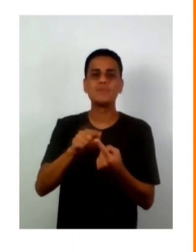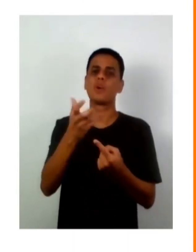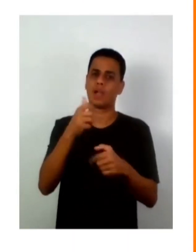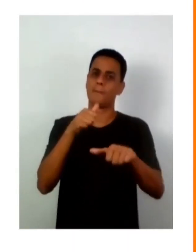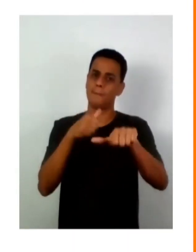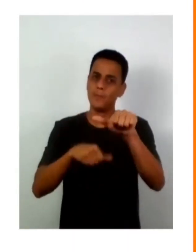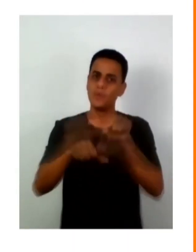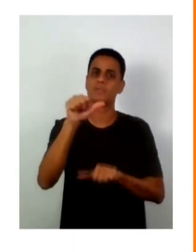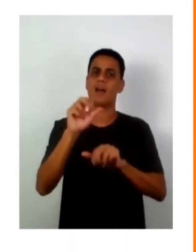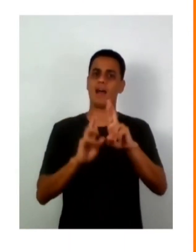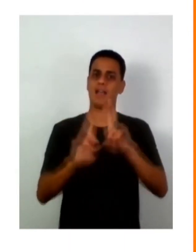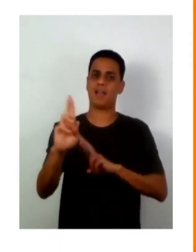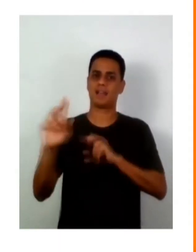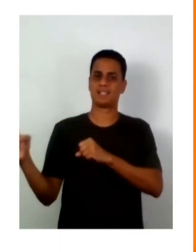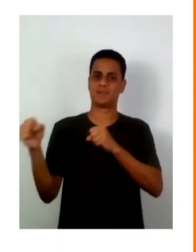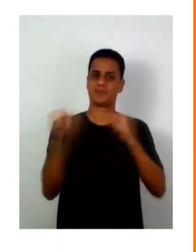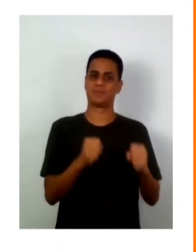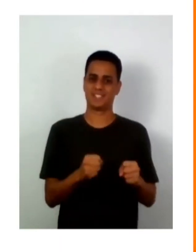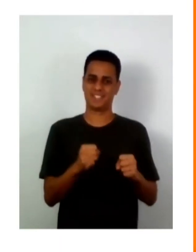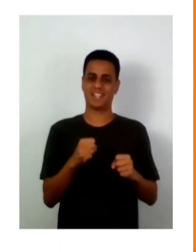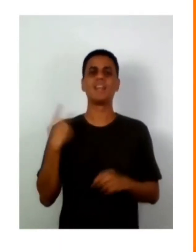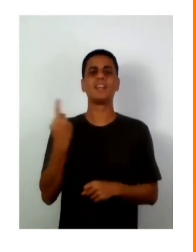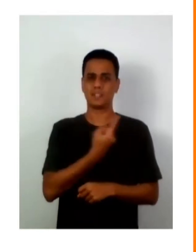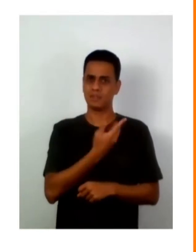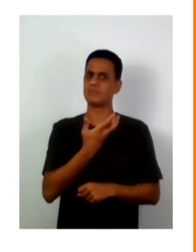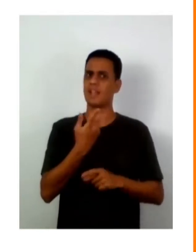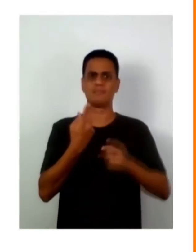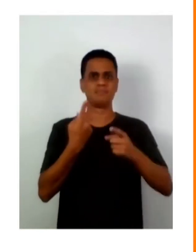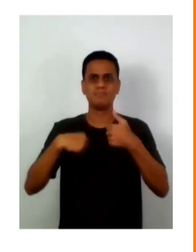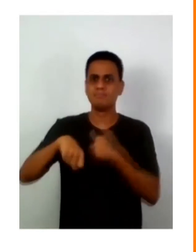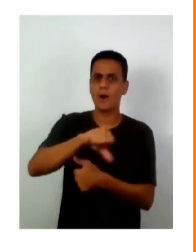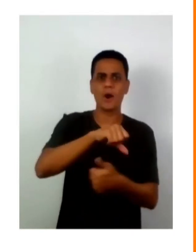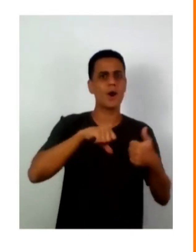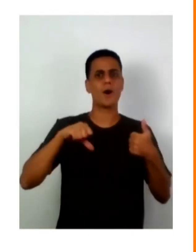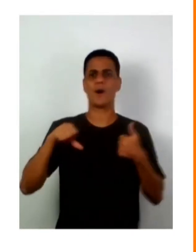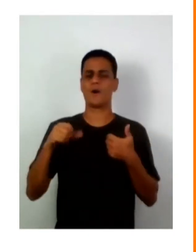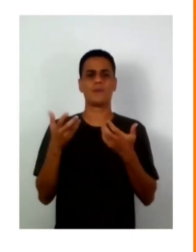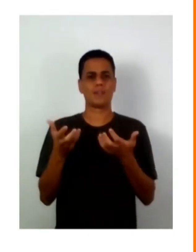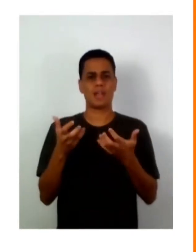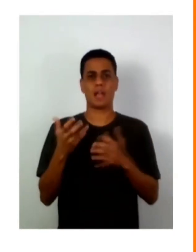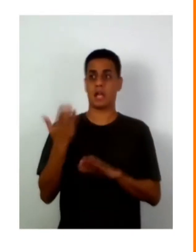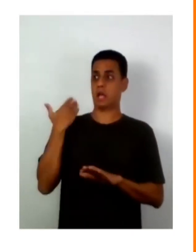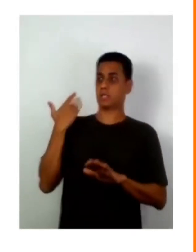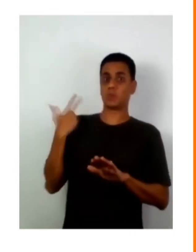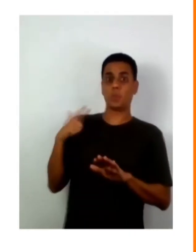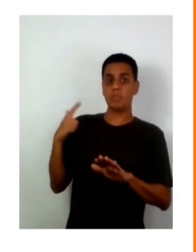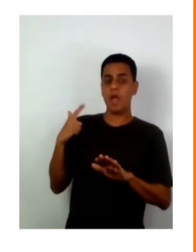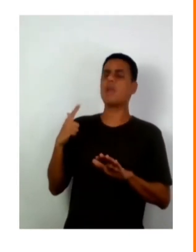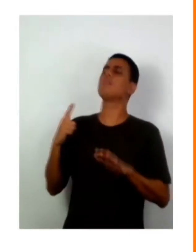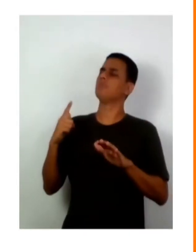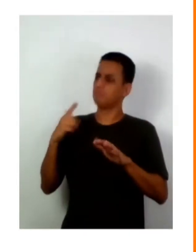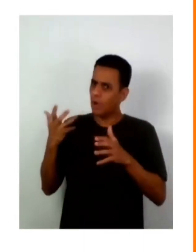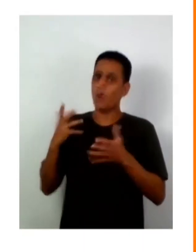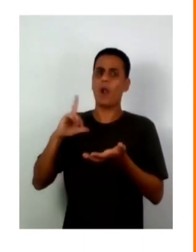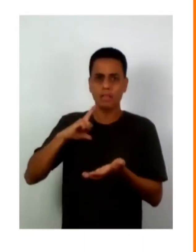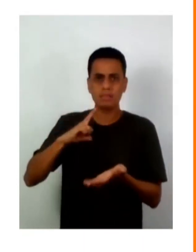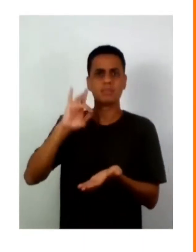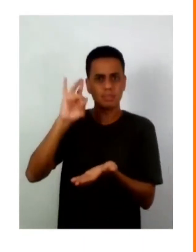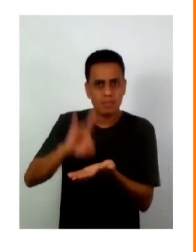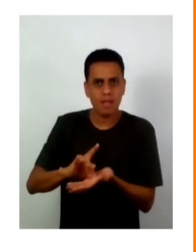Certo? Porque nos interessa que haja uma transformação, algo que não existia, exista.